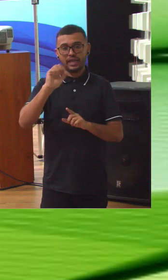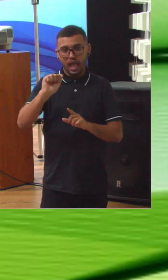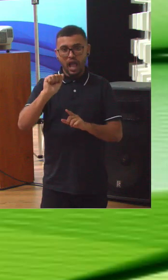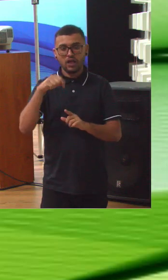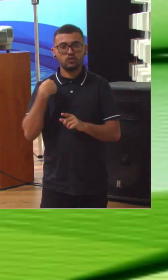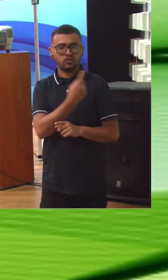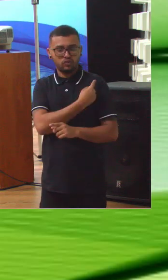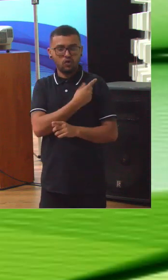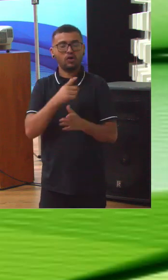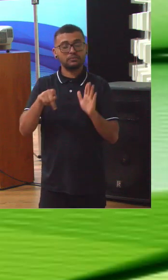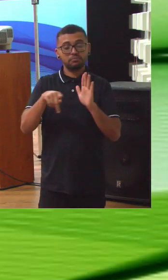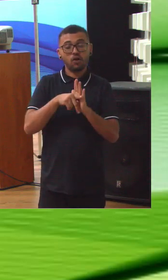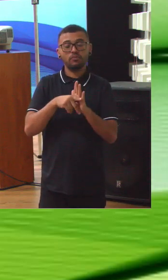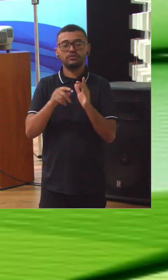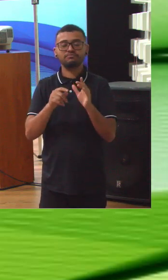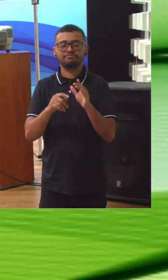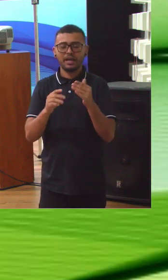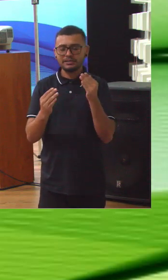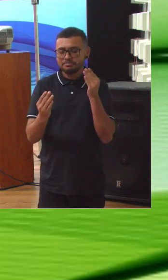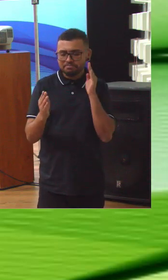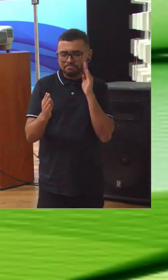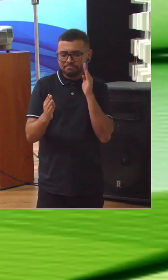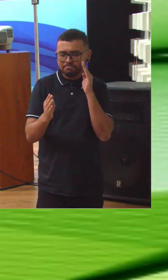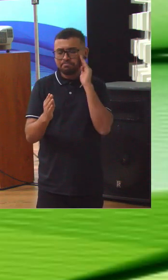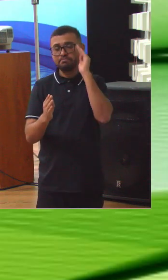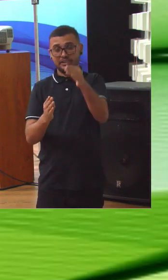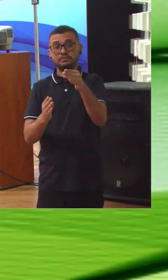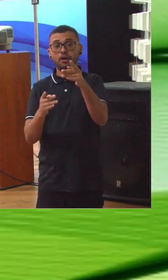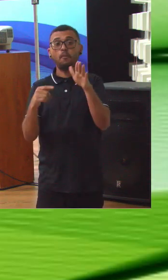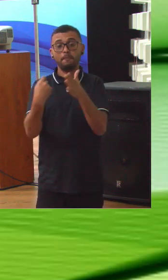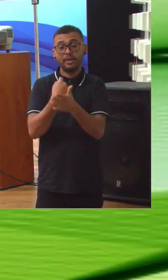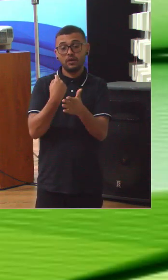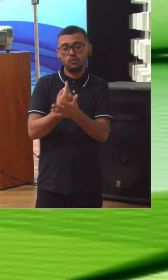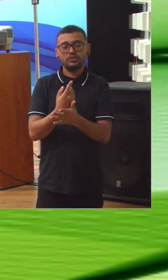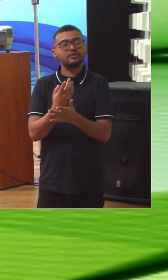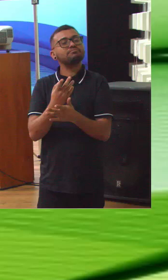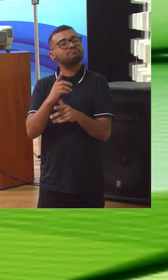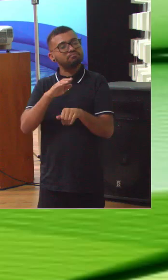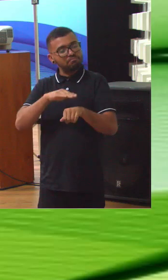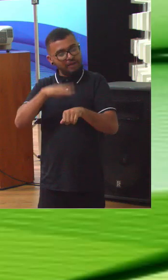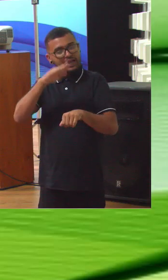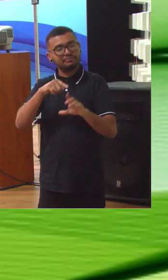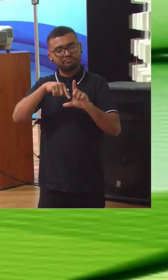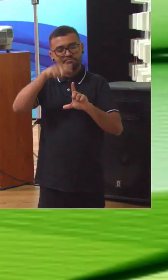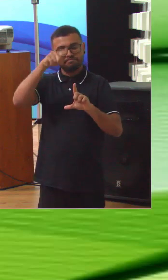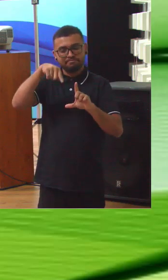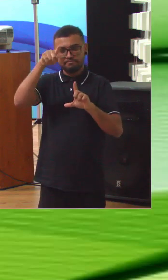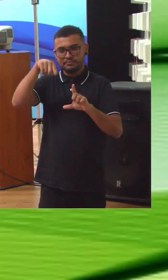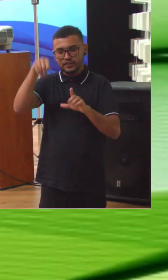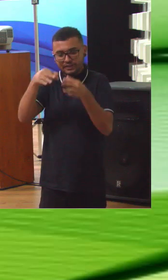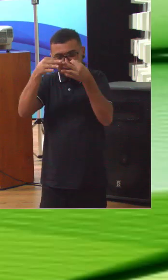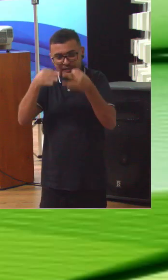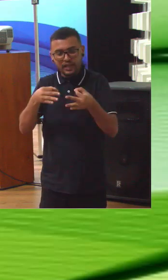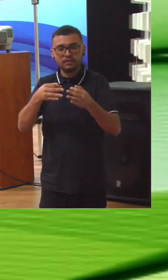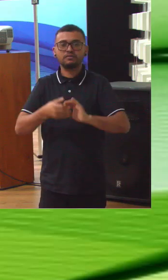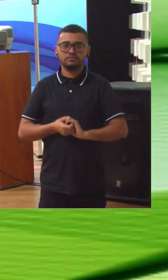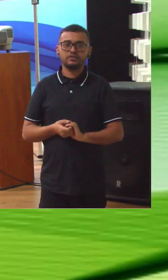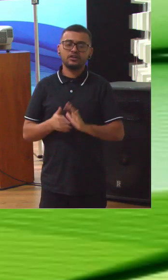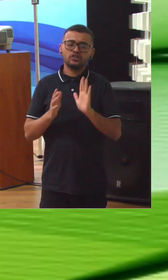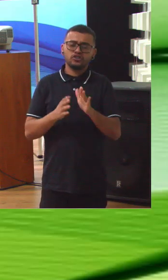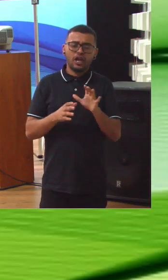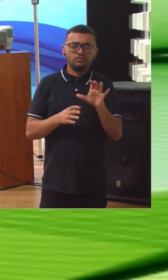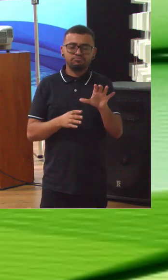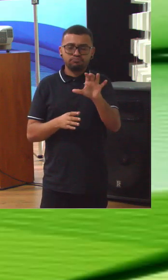componentes principais, para podermos gerar os melhores indicadores possíveis. E isso nós distribuímos, então, para as